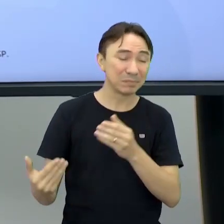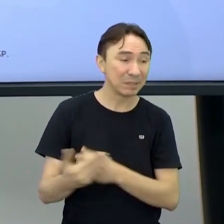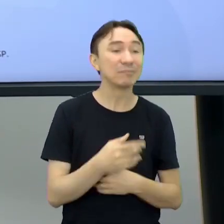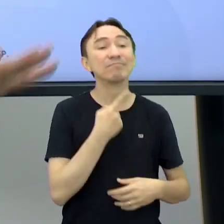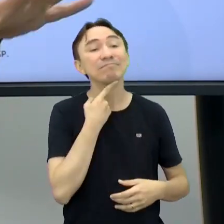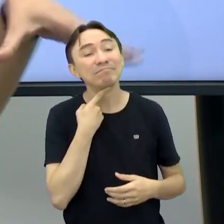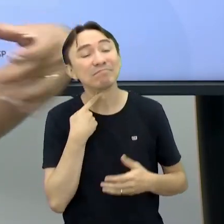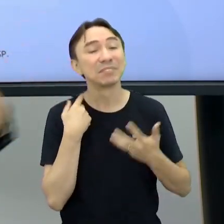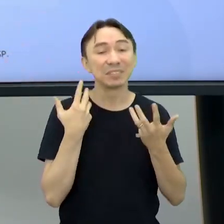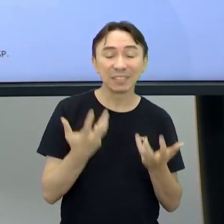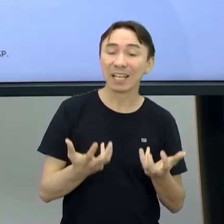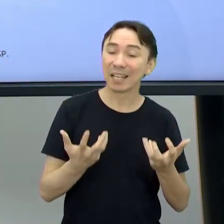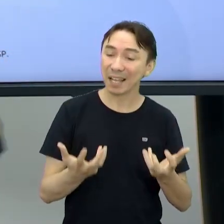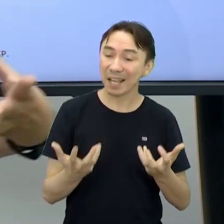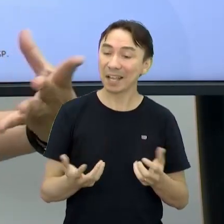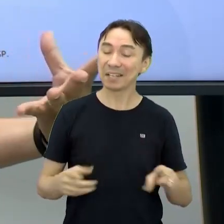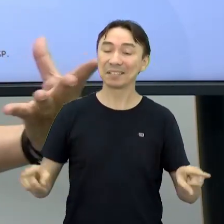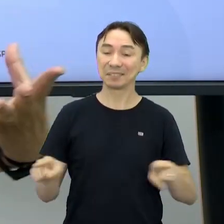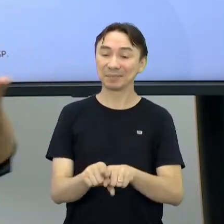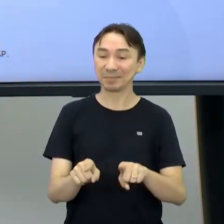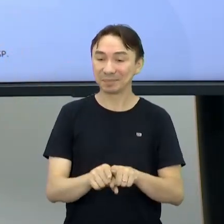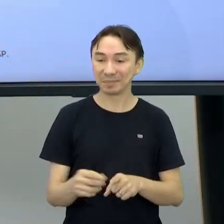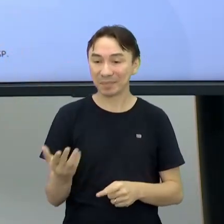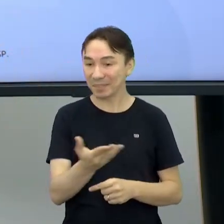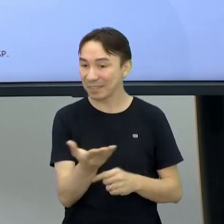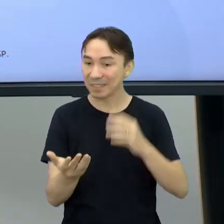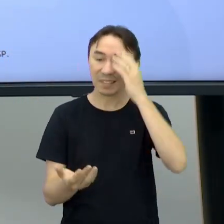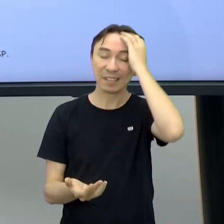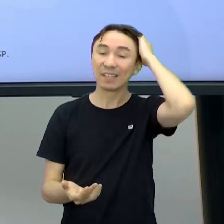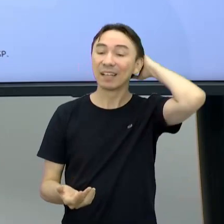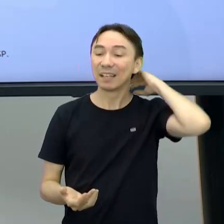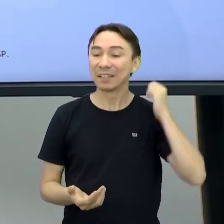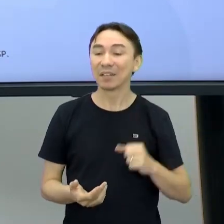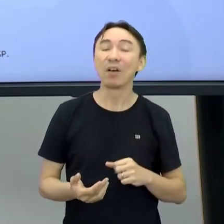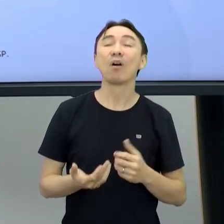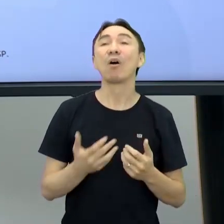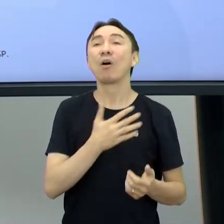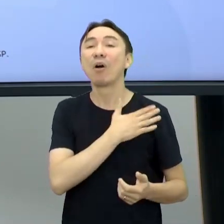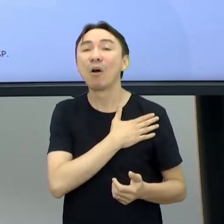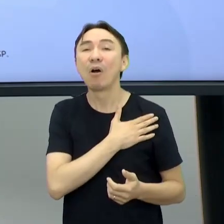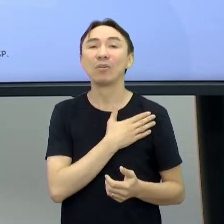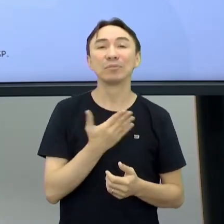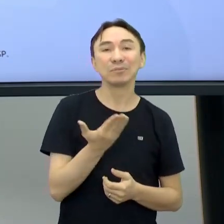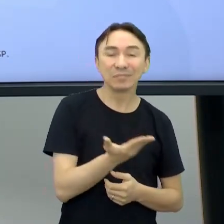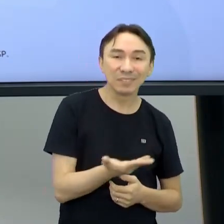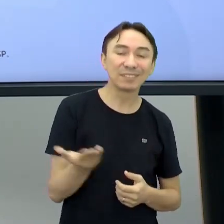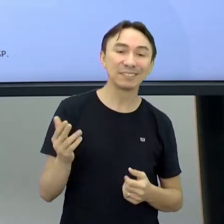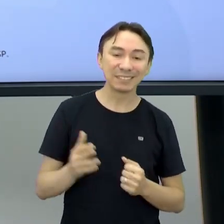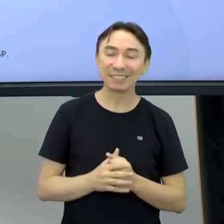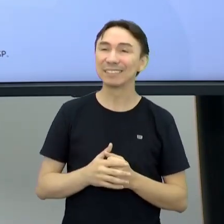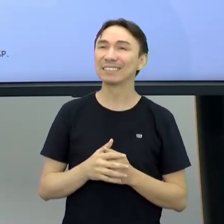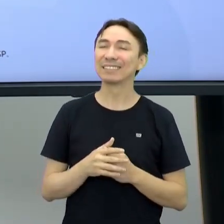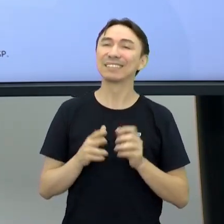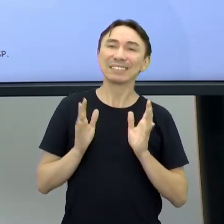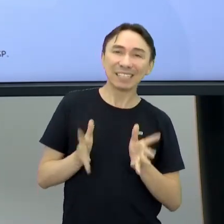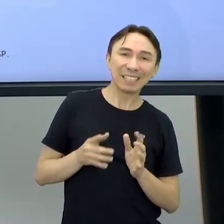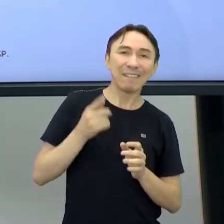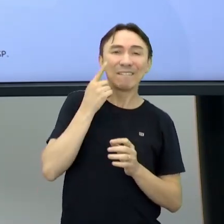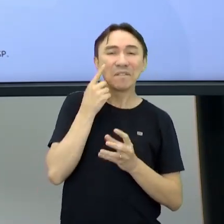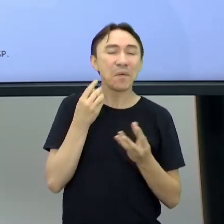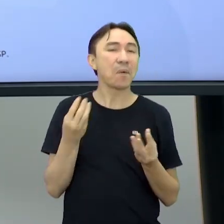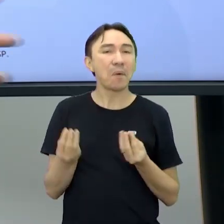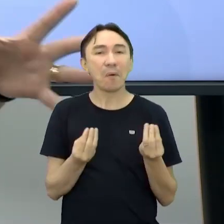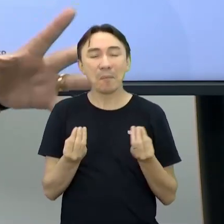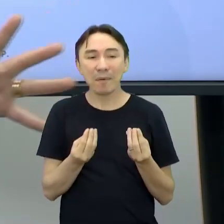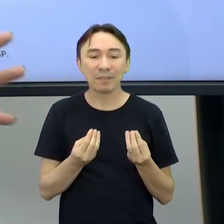esportivo ali Como se eles produzissem Eu gosto de já falar Pra eles já irem com gostinho, né? Exatamente De vivência,